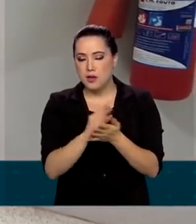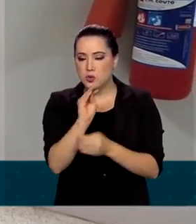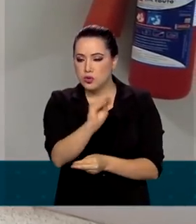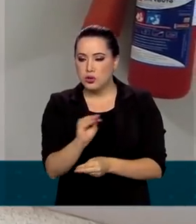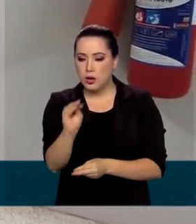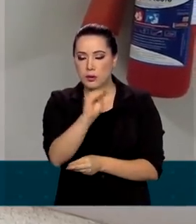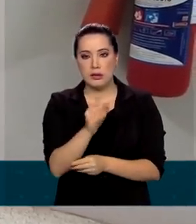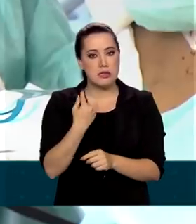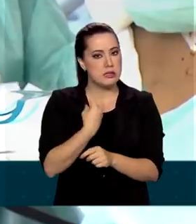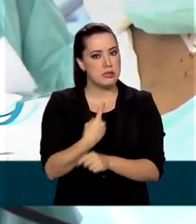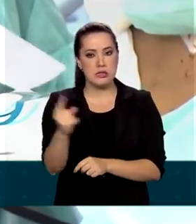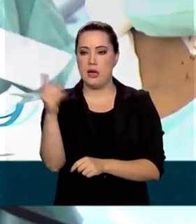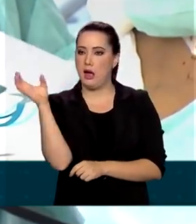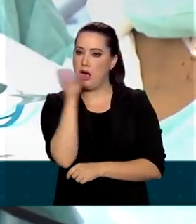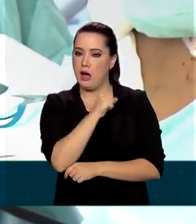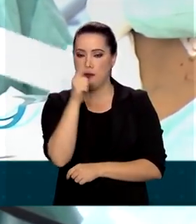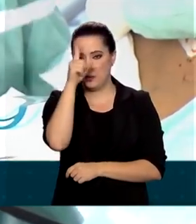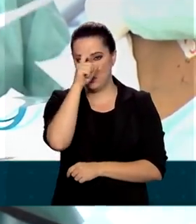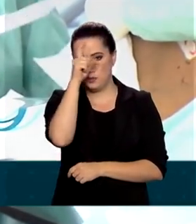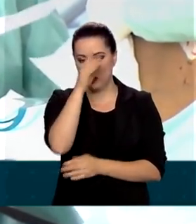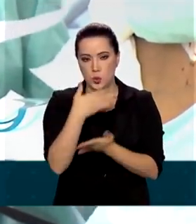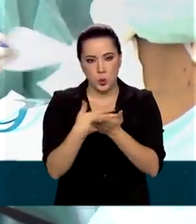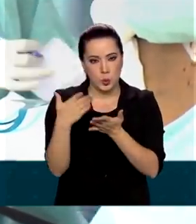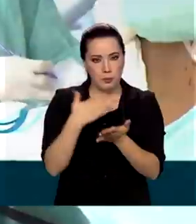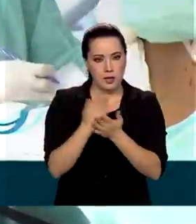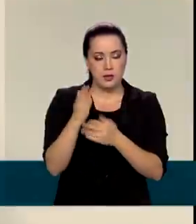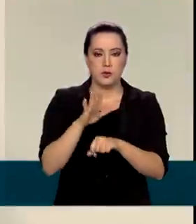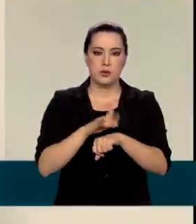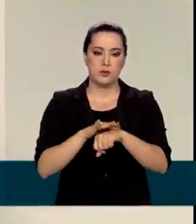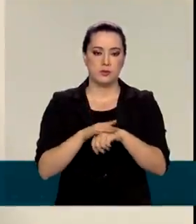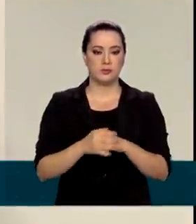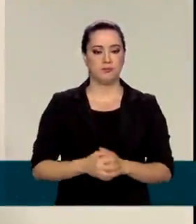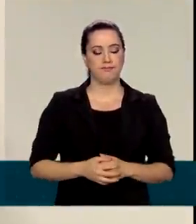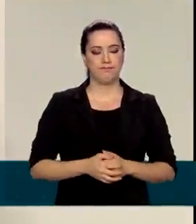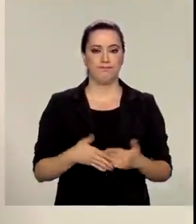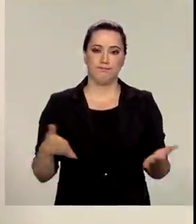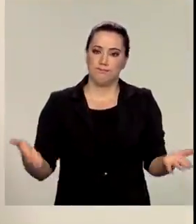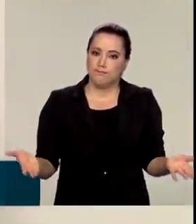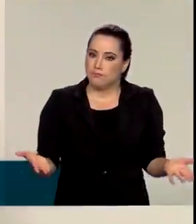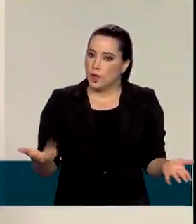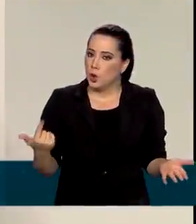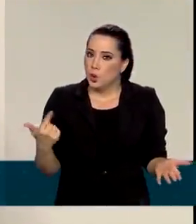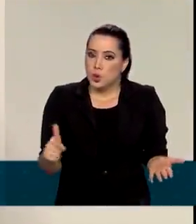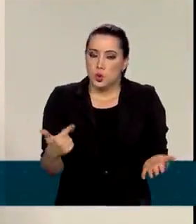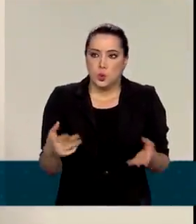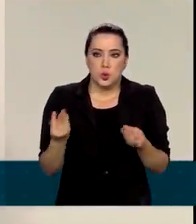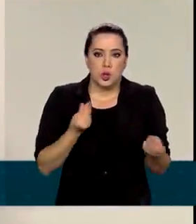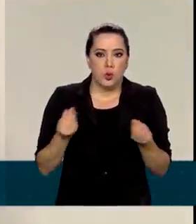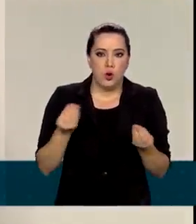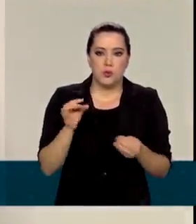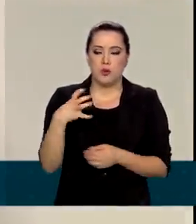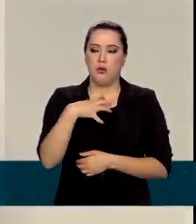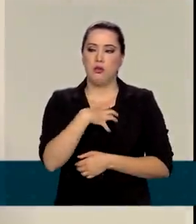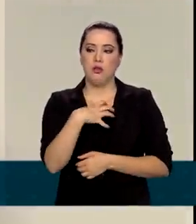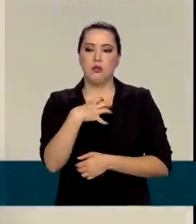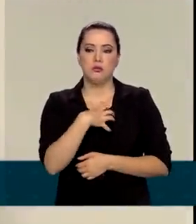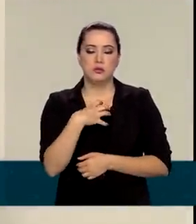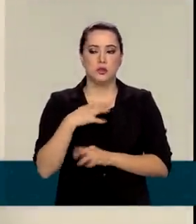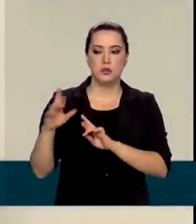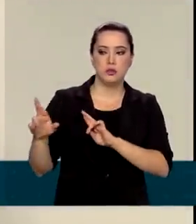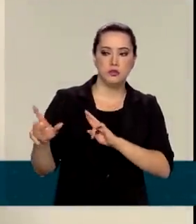a ida imediata ao hospital aos primeiros sinais da doença. A gente não tem como, clinicamente, só com os sintomas do paciente,